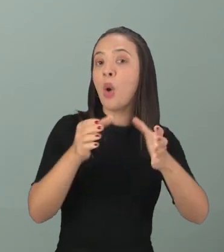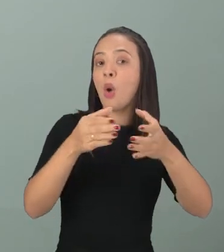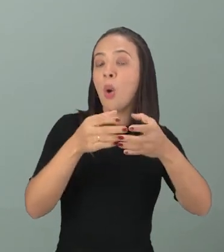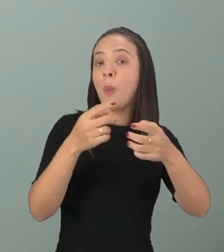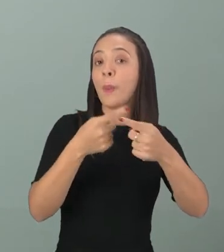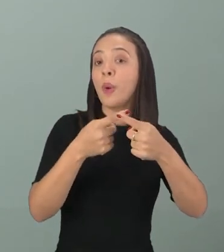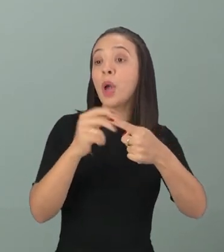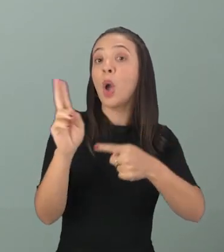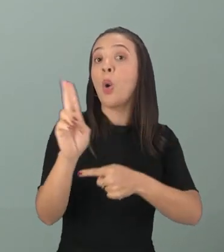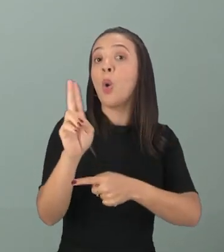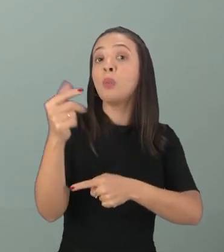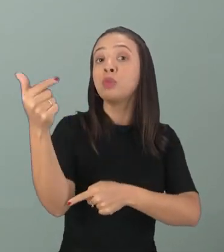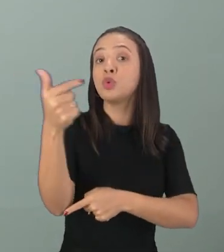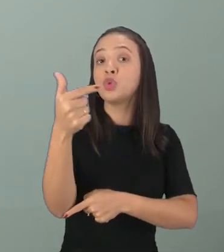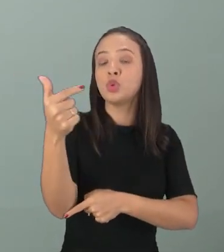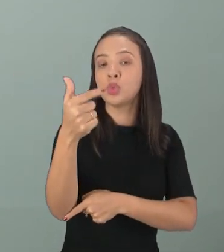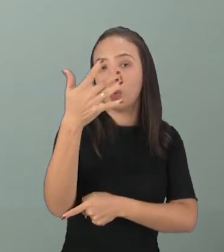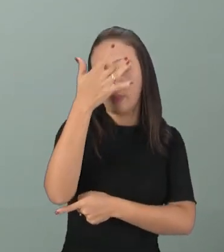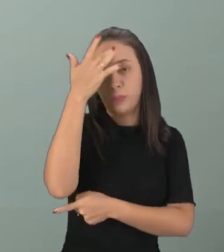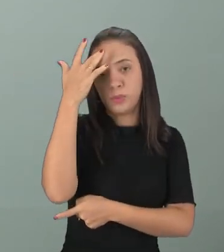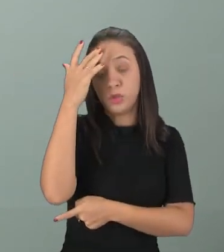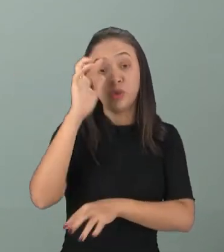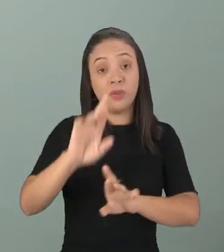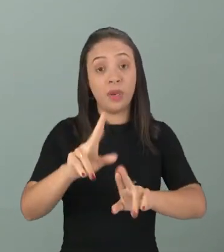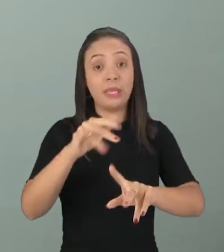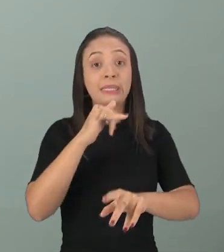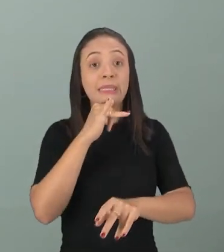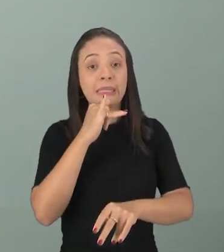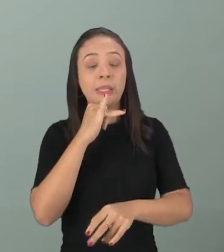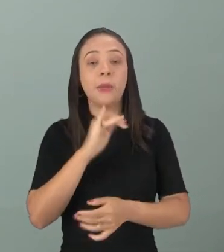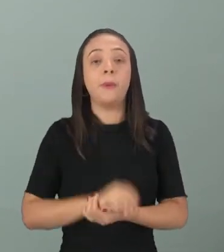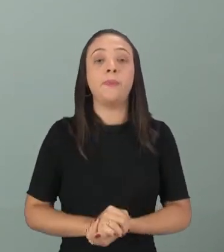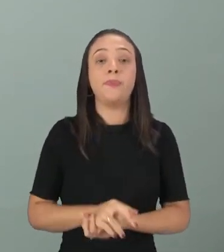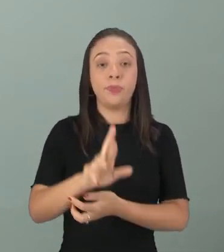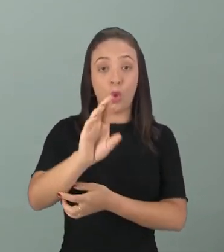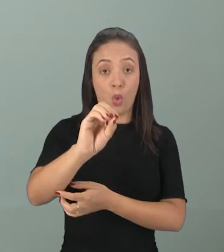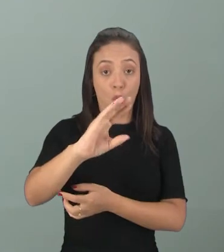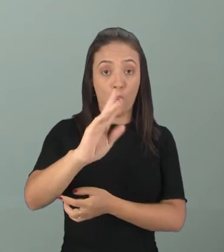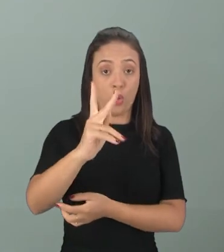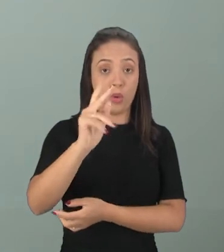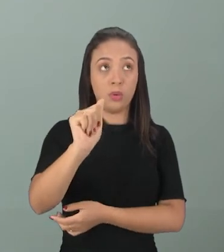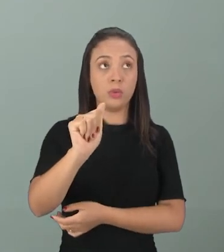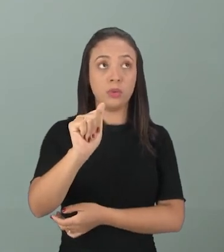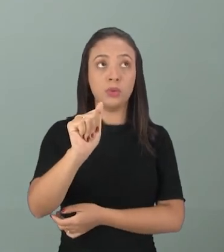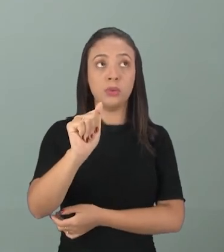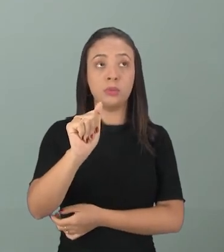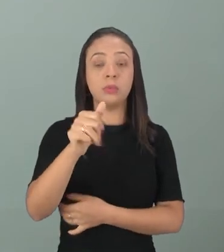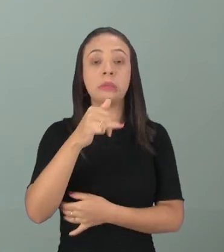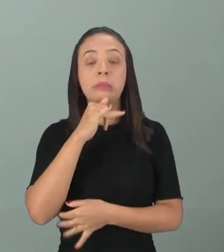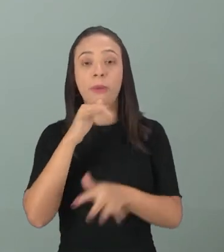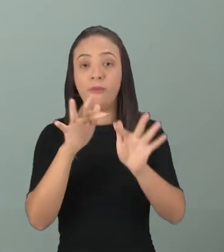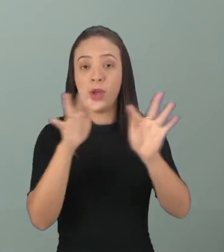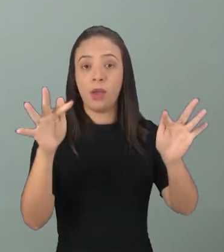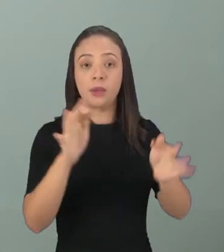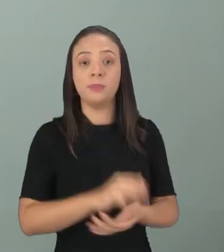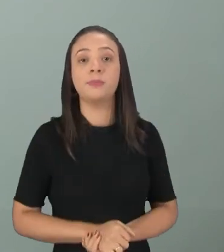o sobrenome de uma pessoa. É diferente se eu pegar esse rocha aqui, ó, a rocha